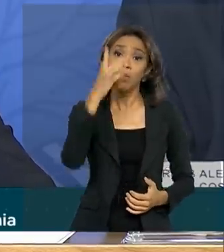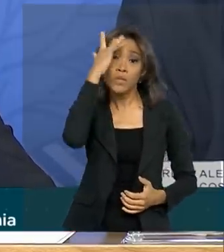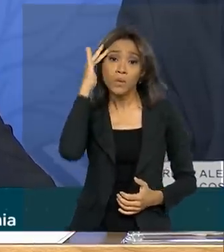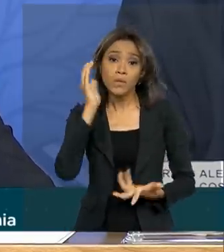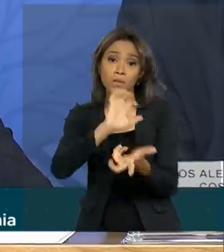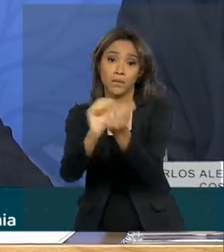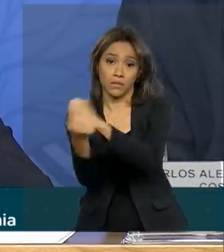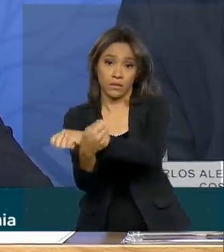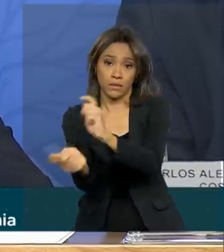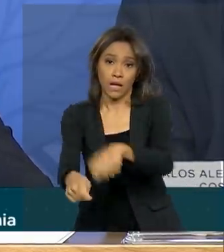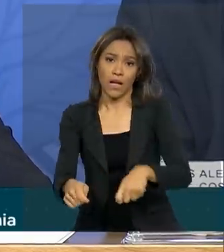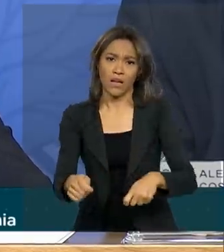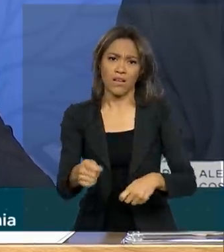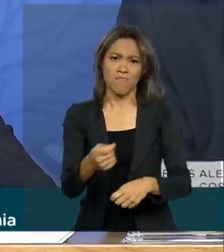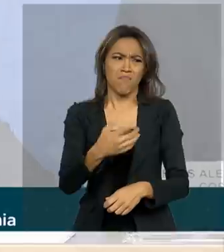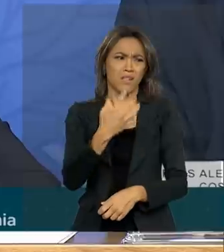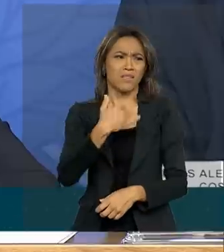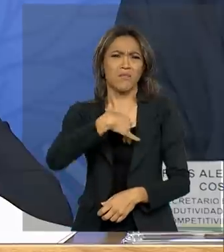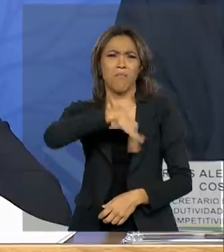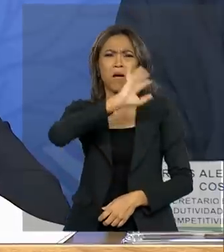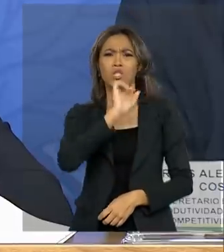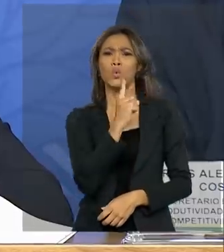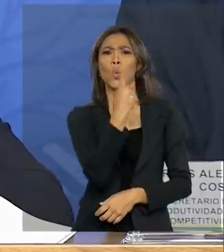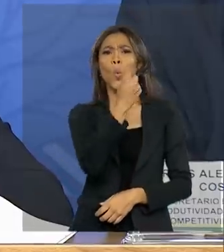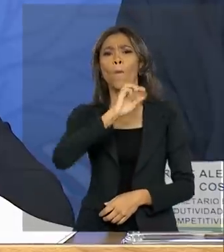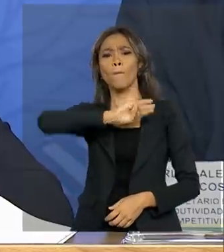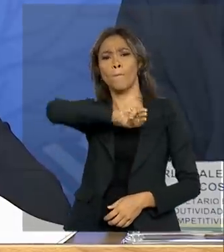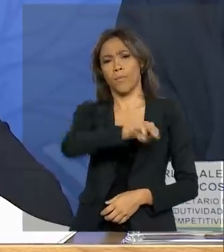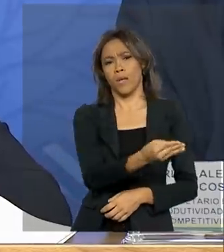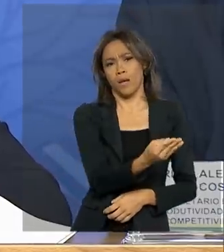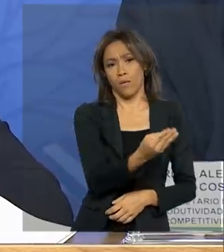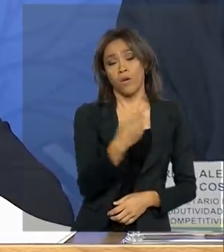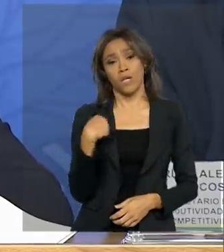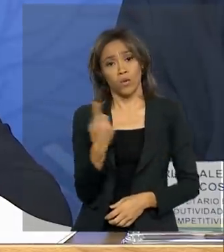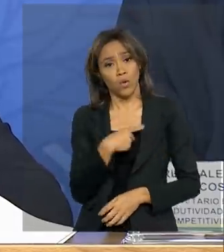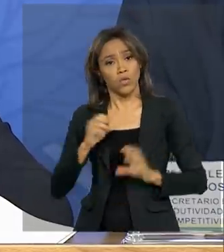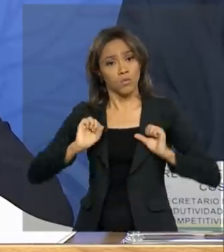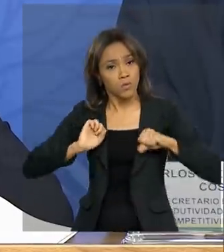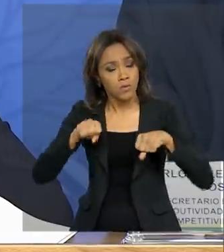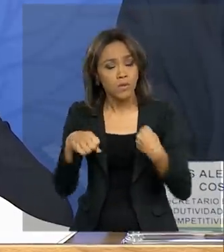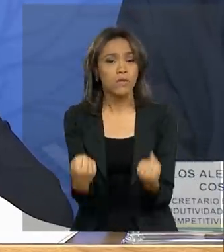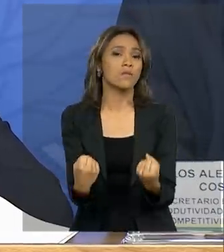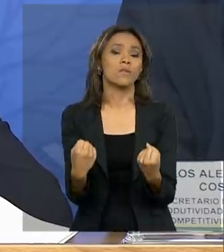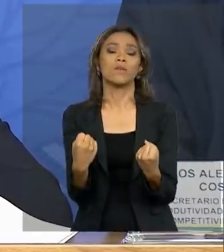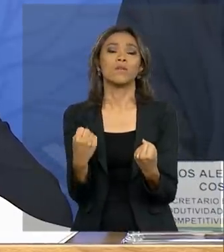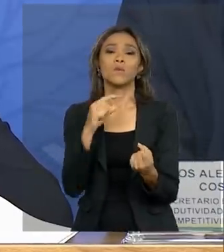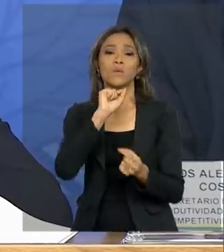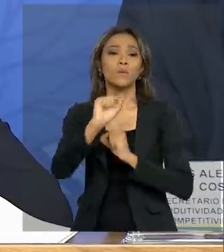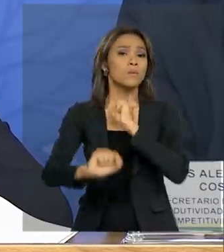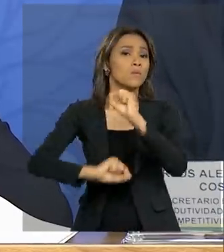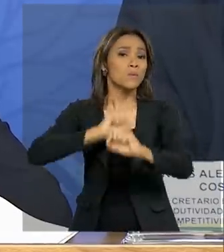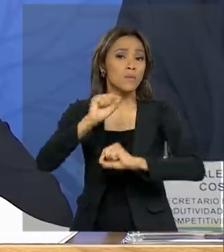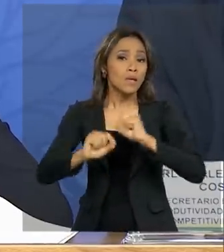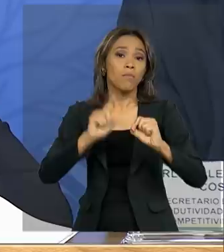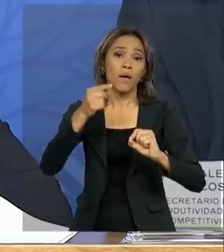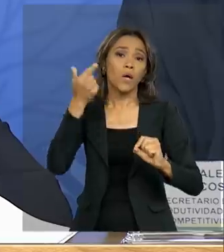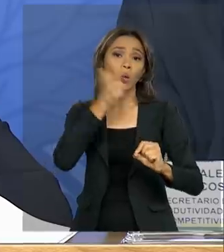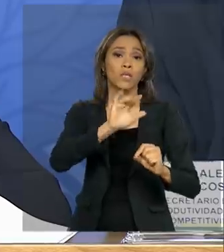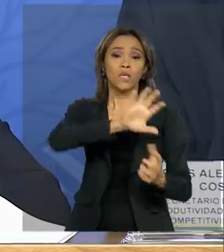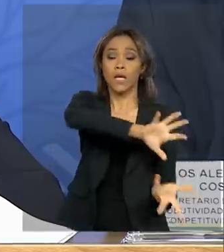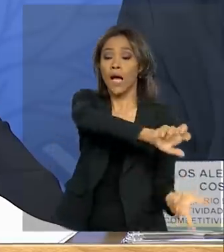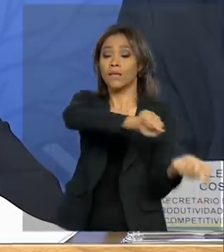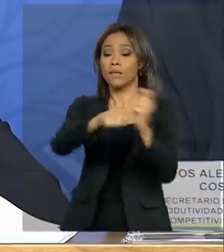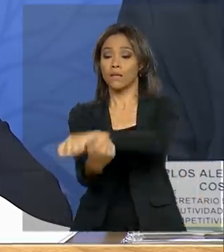Então nós estamos criando esse programa para bancar esse esforço juntamente com a priorização dessa reabilitação